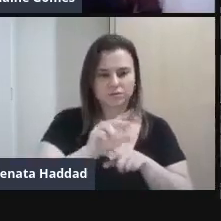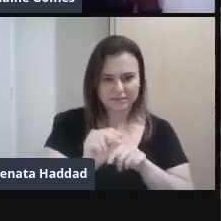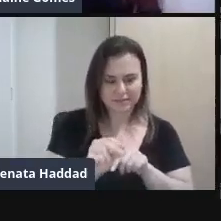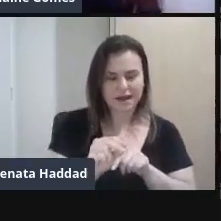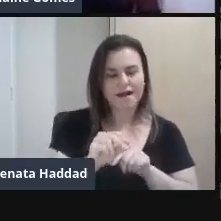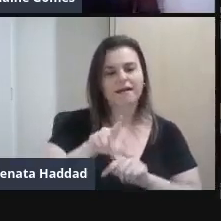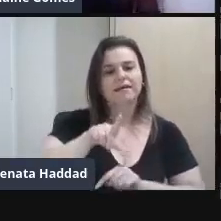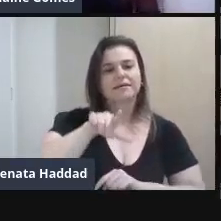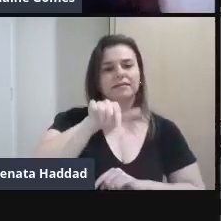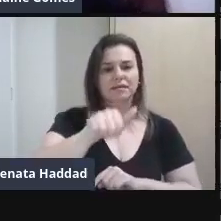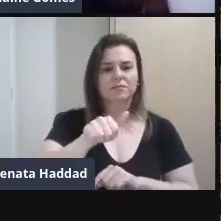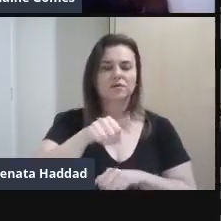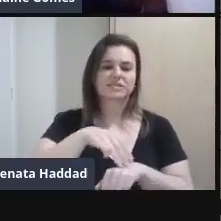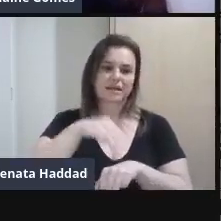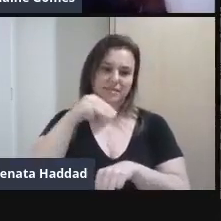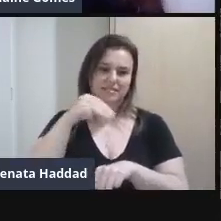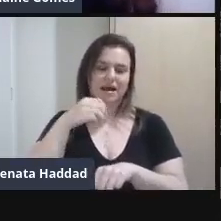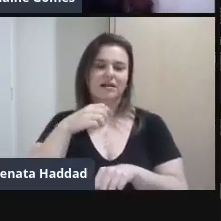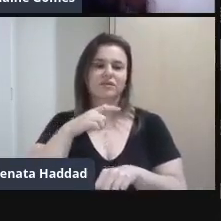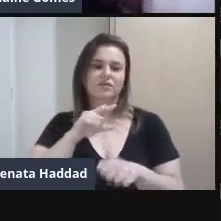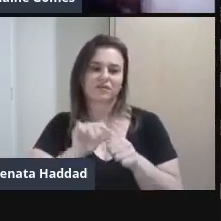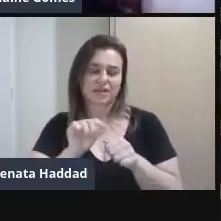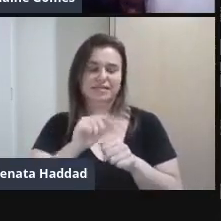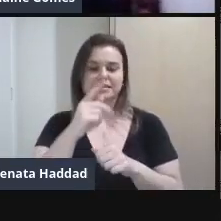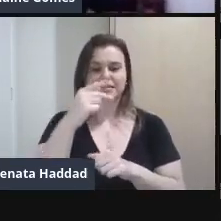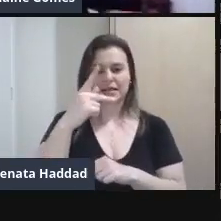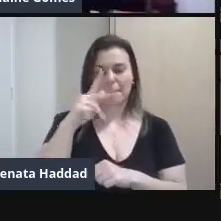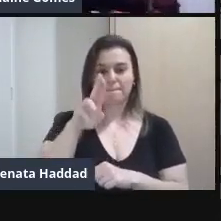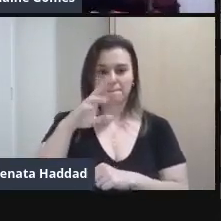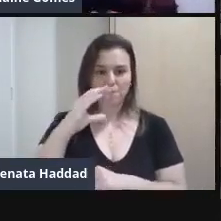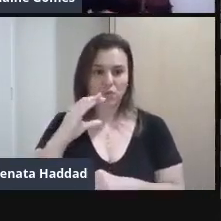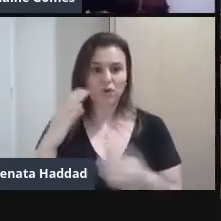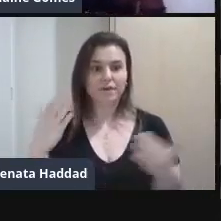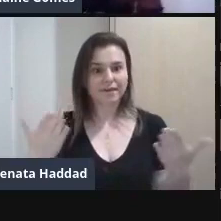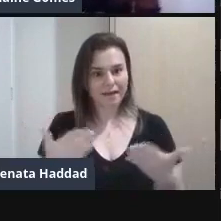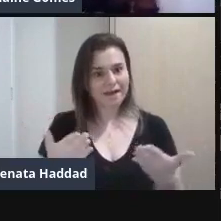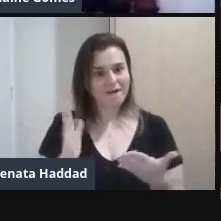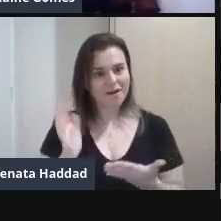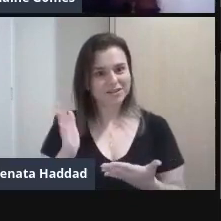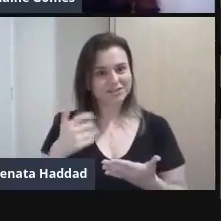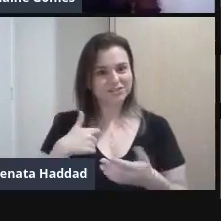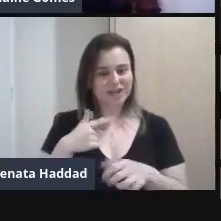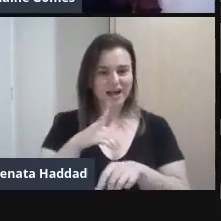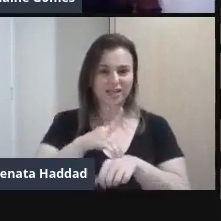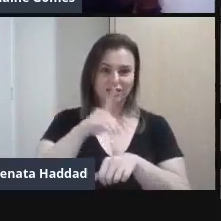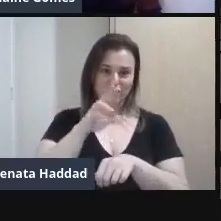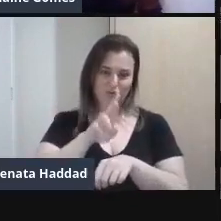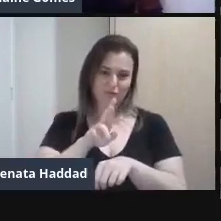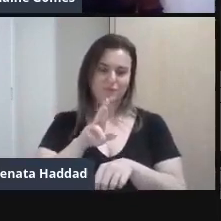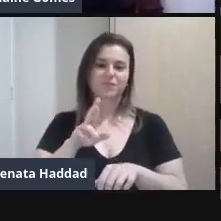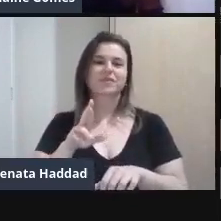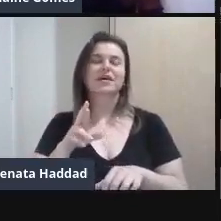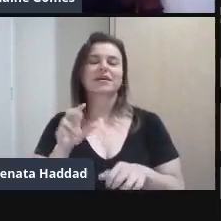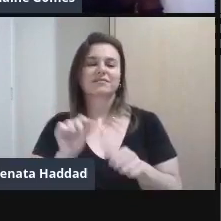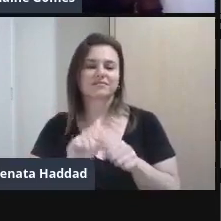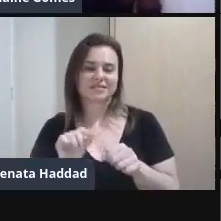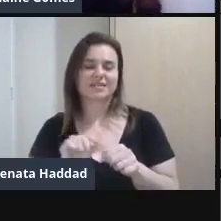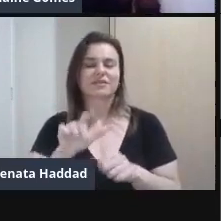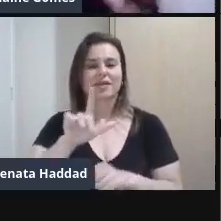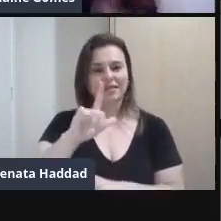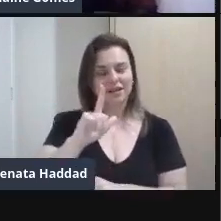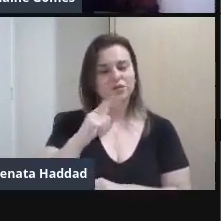literatura Em crítica literária Pela PUC E agora Sou doutorando Também lá na PUC Em literatura e crítica literária